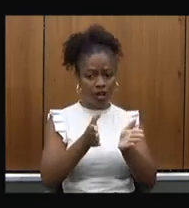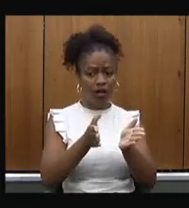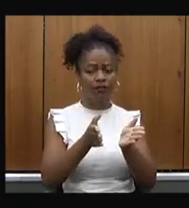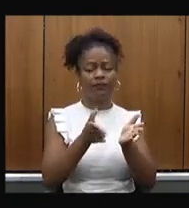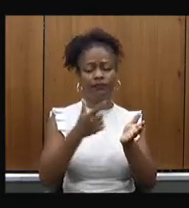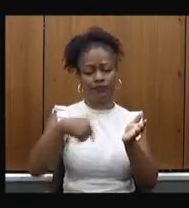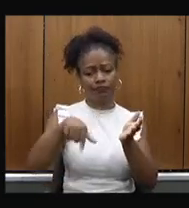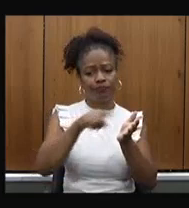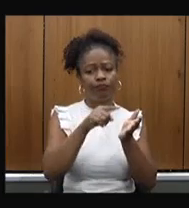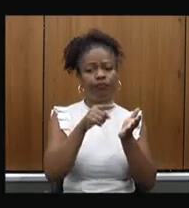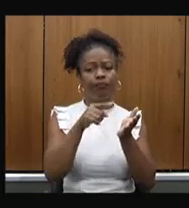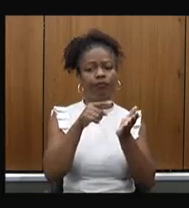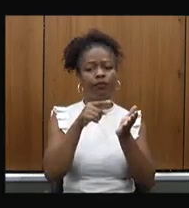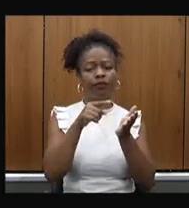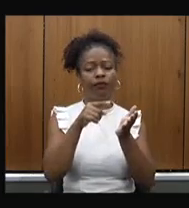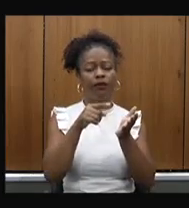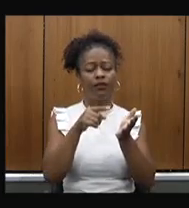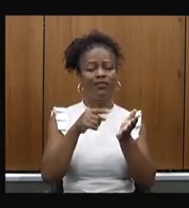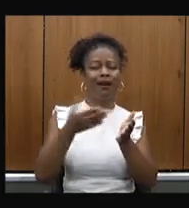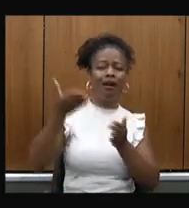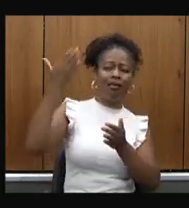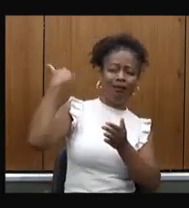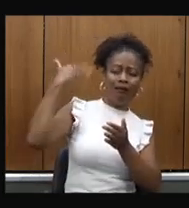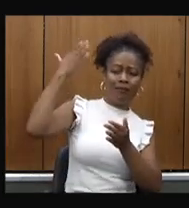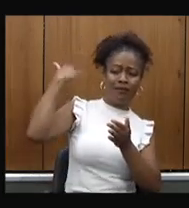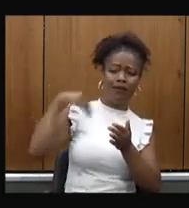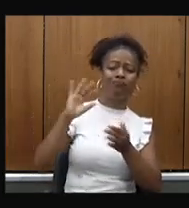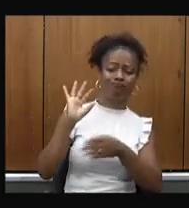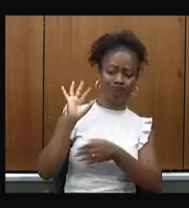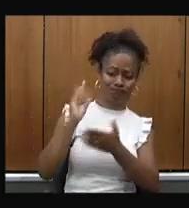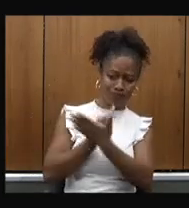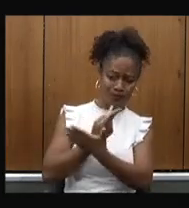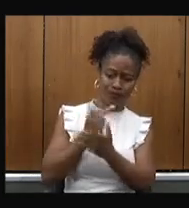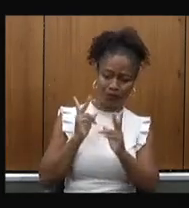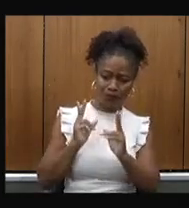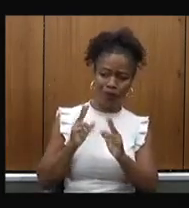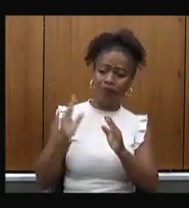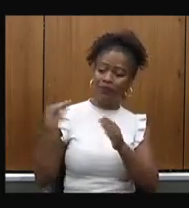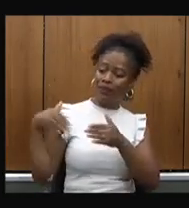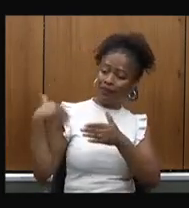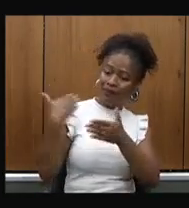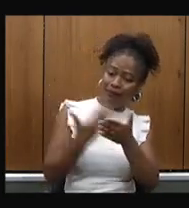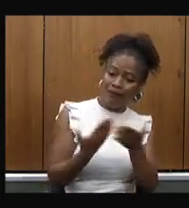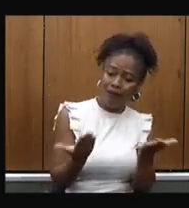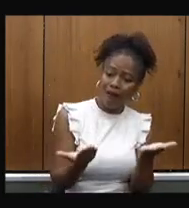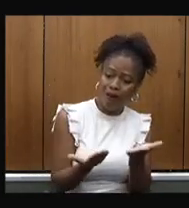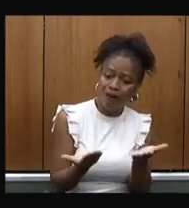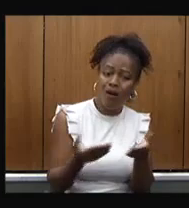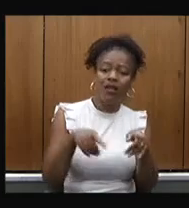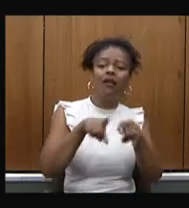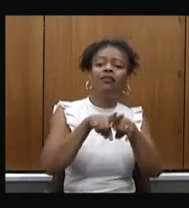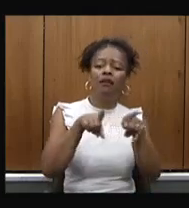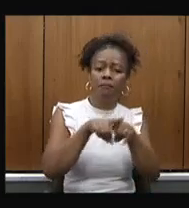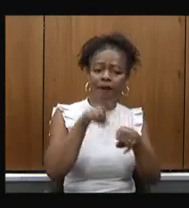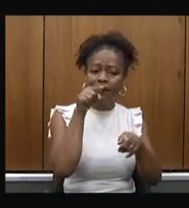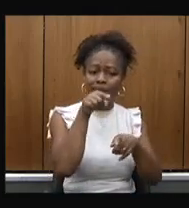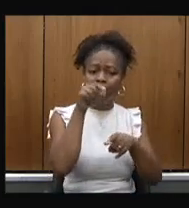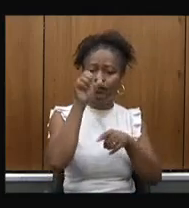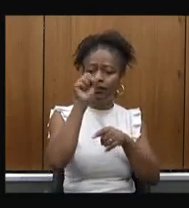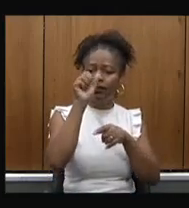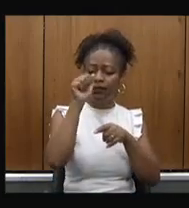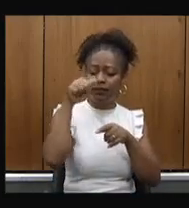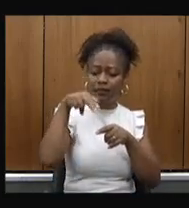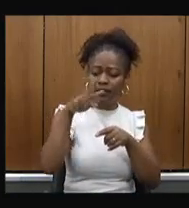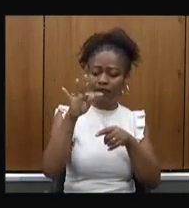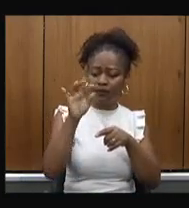do galbo ortopédico e agora esse também do Santa Lúcia aí o